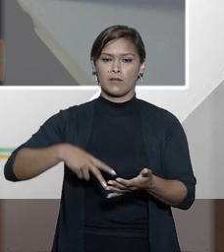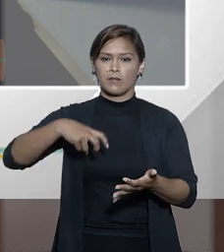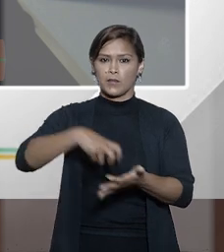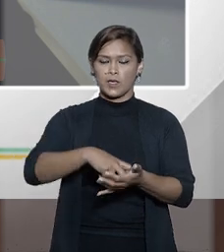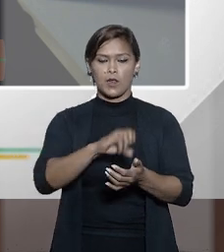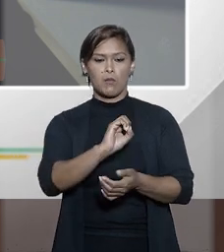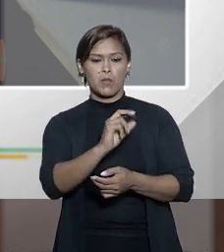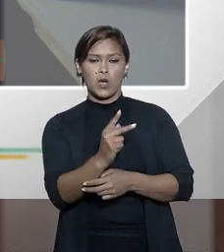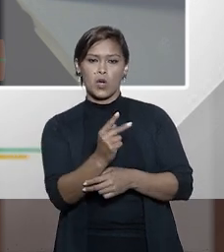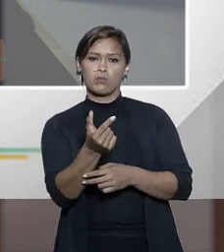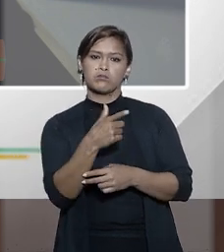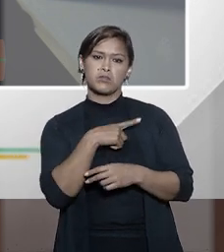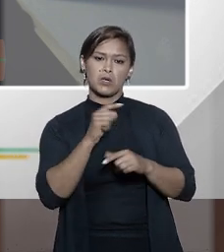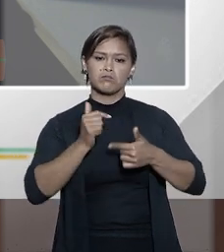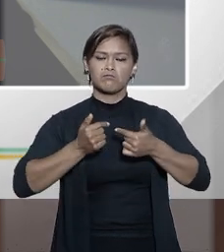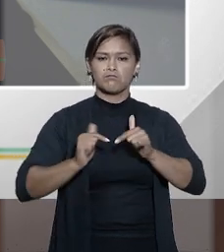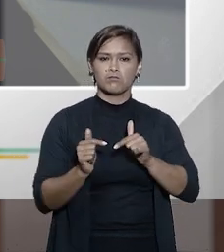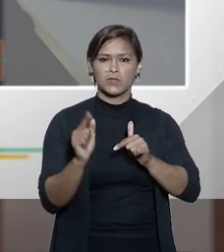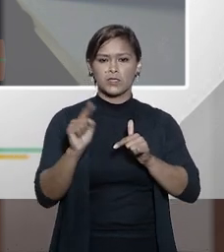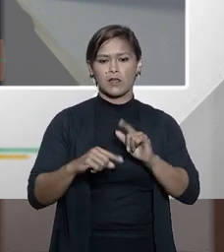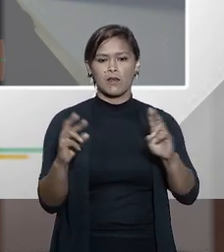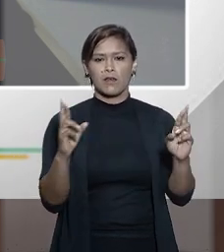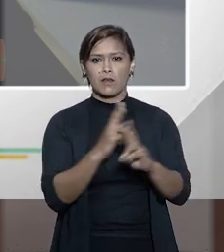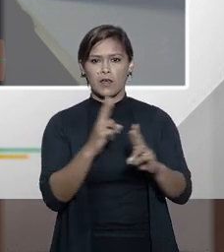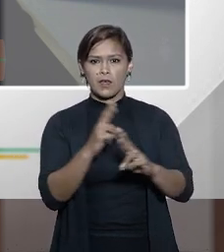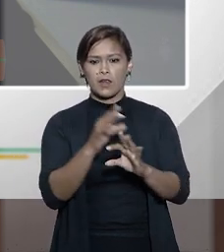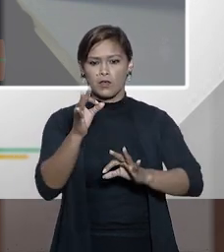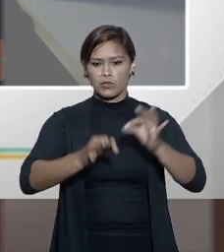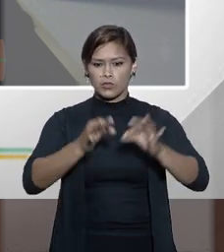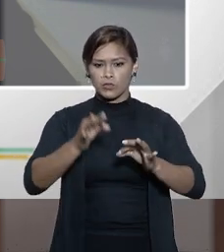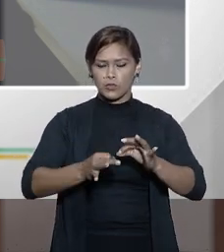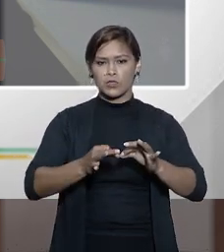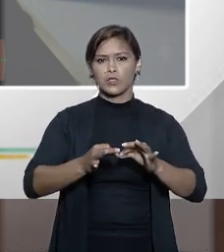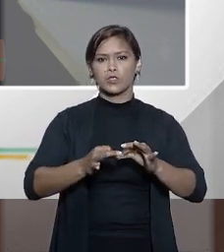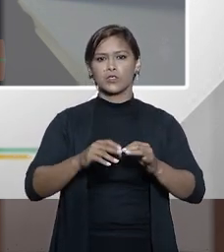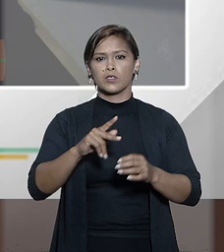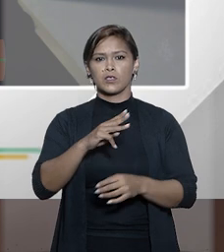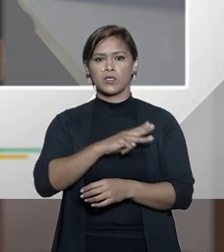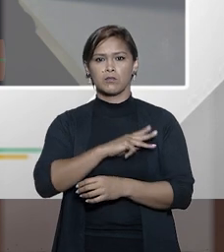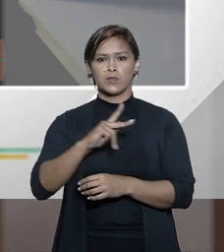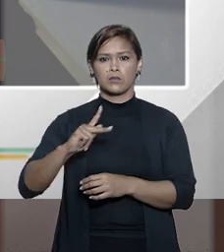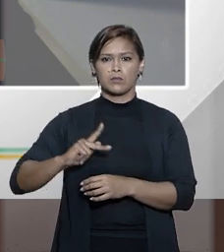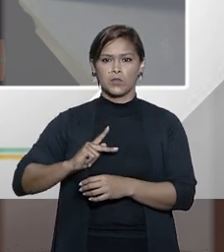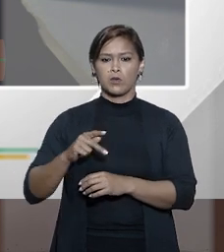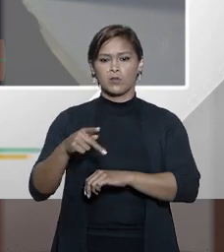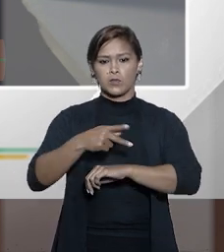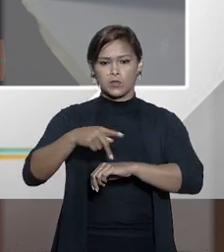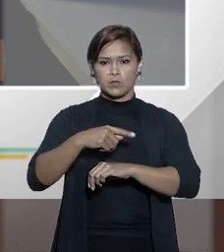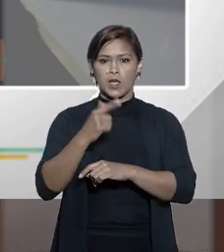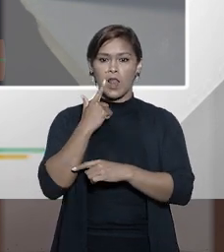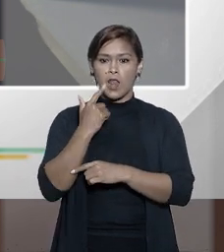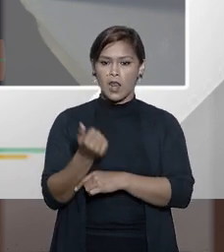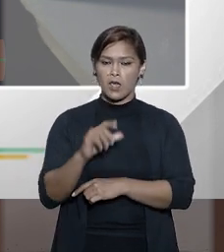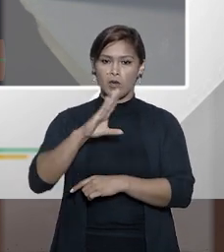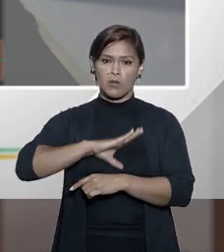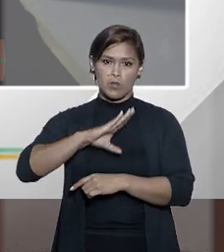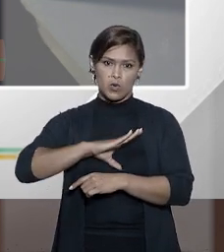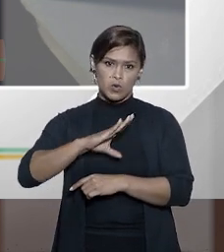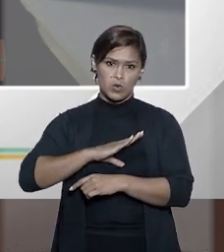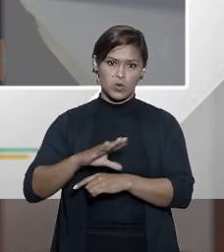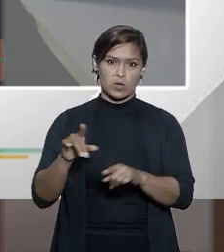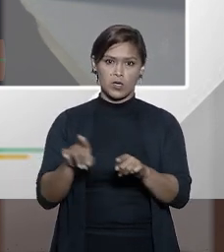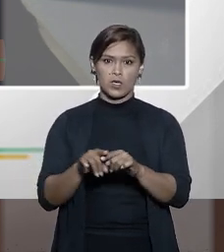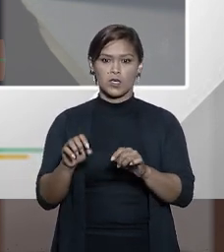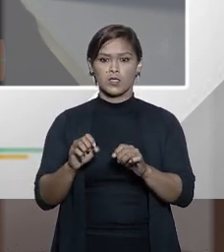penal ou quando se trata de relação jurídico-penal com MPs dos países de língua portuguesa dos